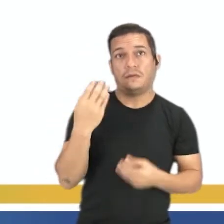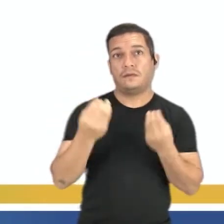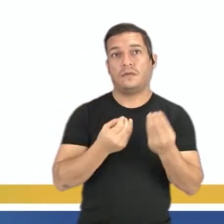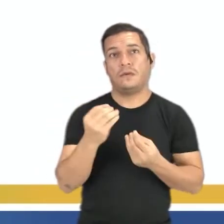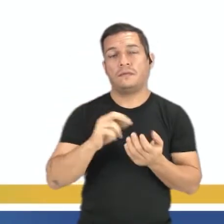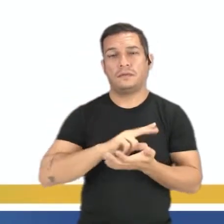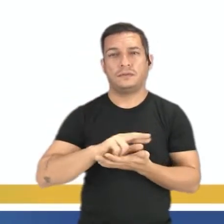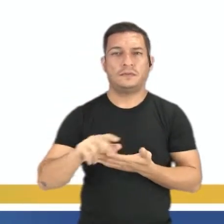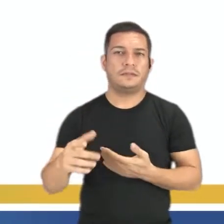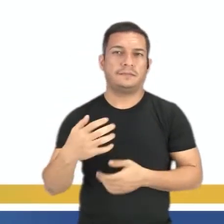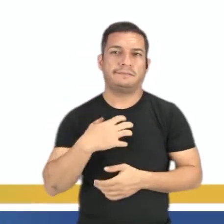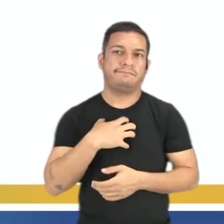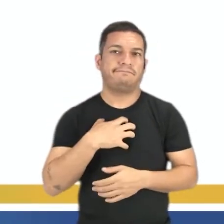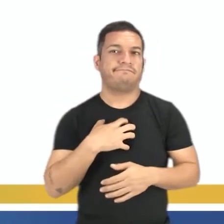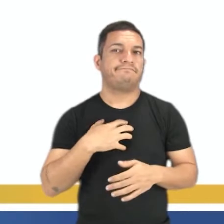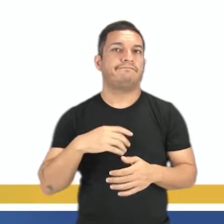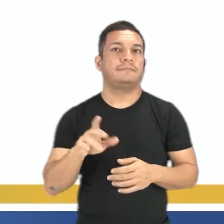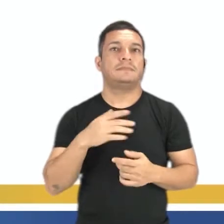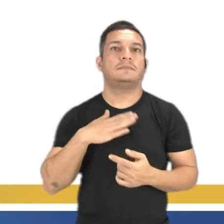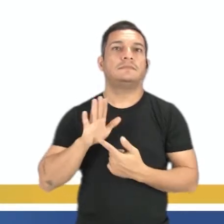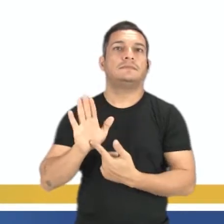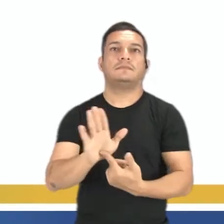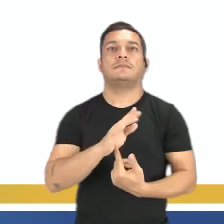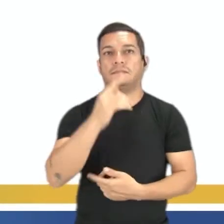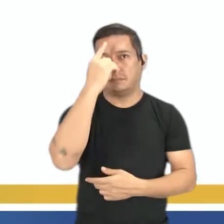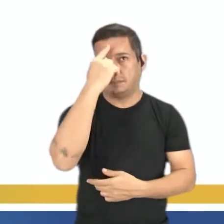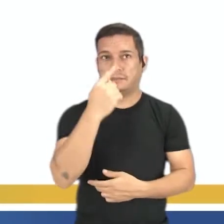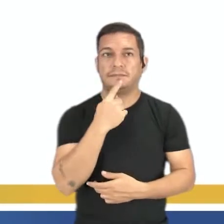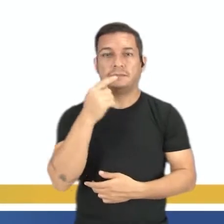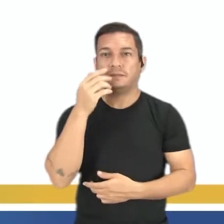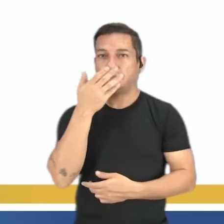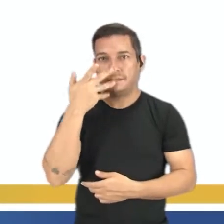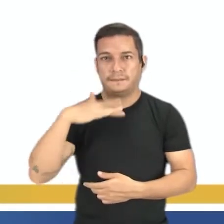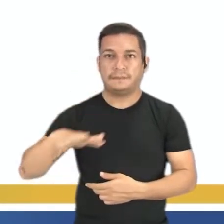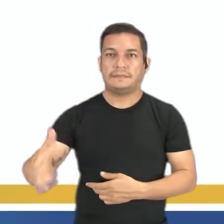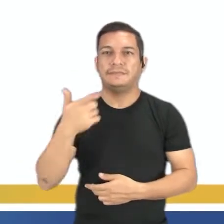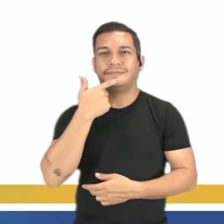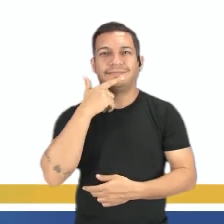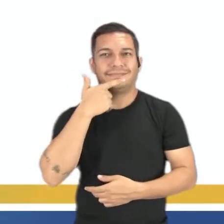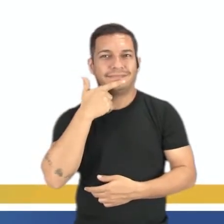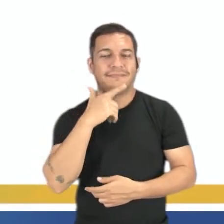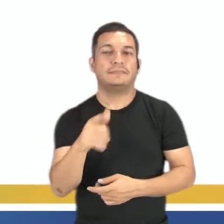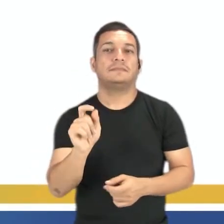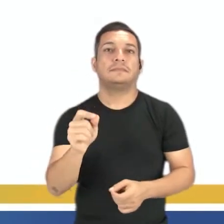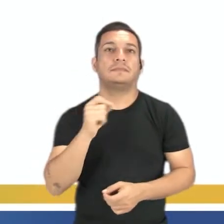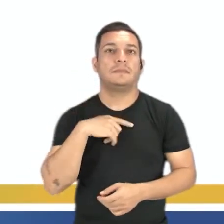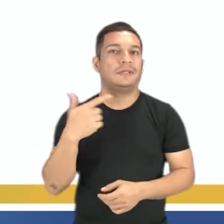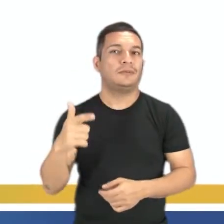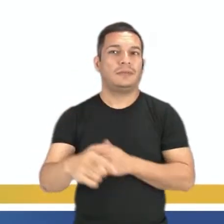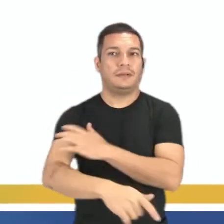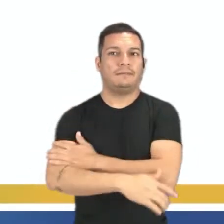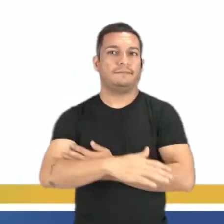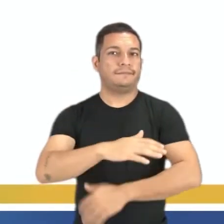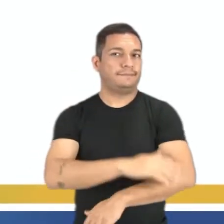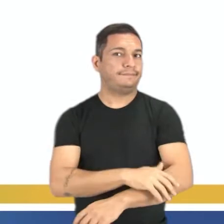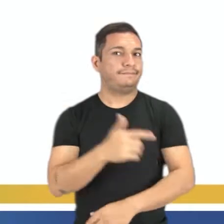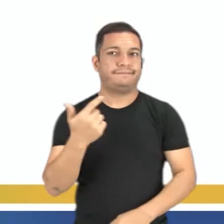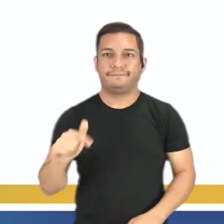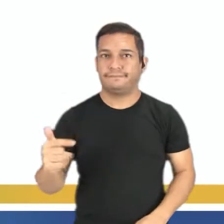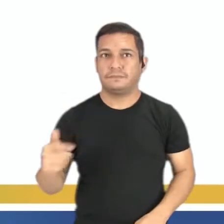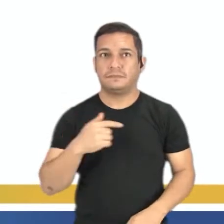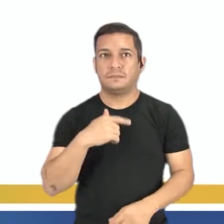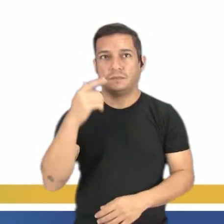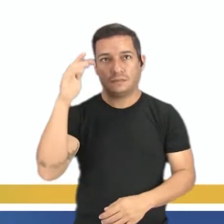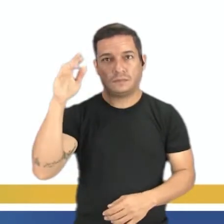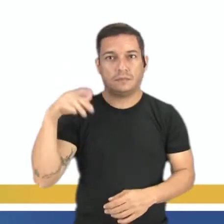diversas formas, né, traz a imagem de um menino sorridente. Você observa que esse menino, ele não tem braços. Ao lado do